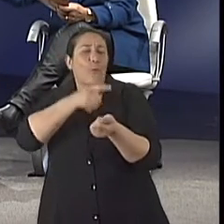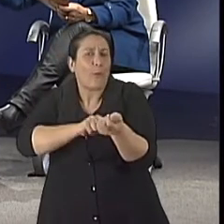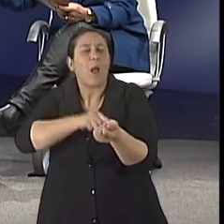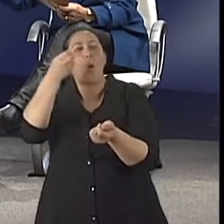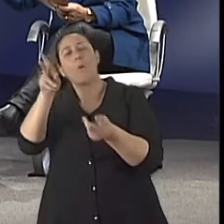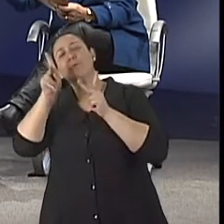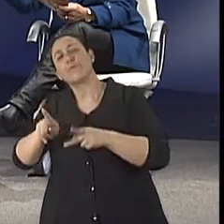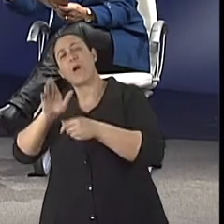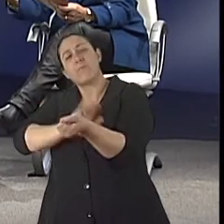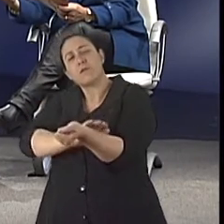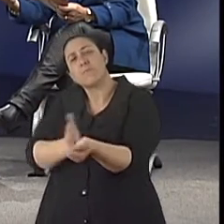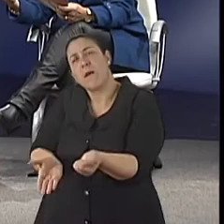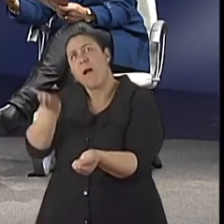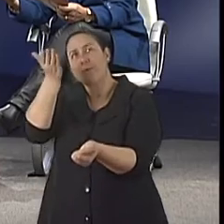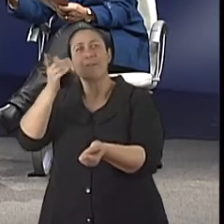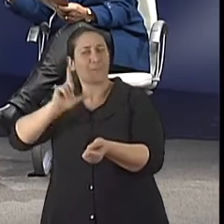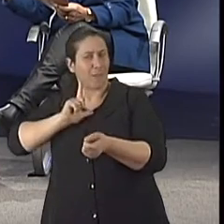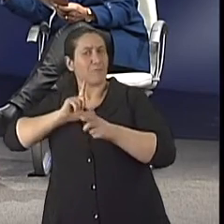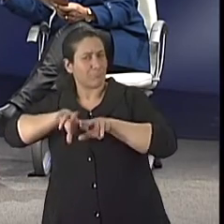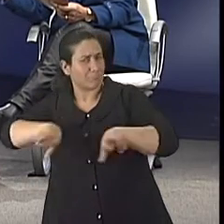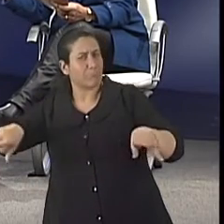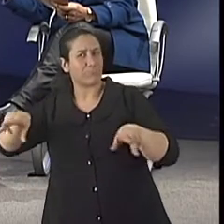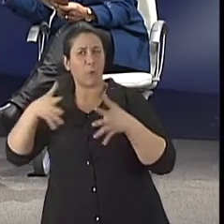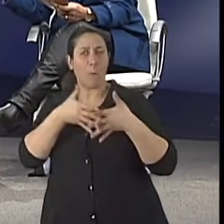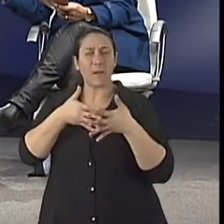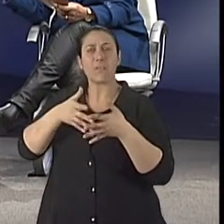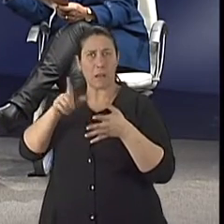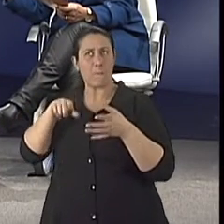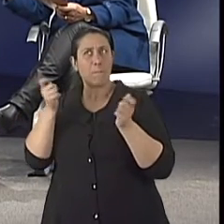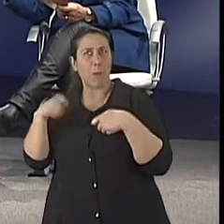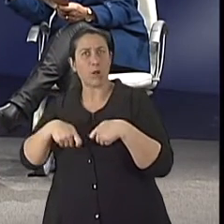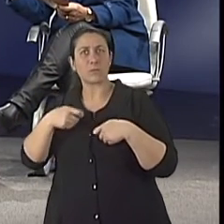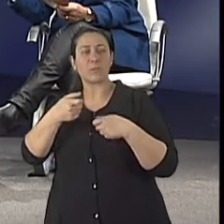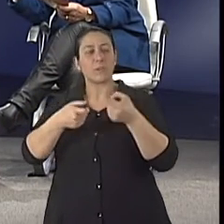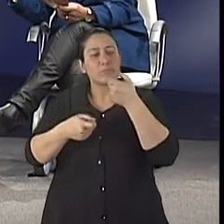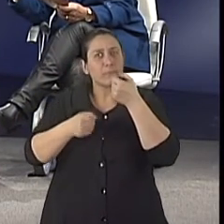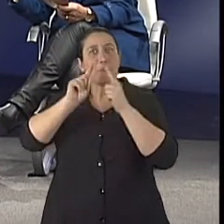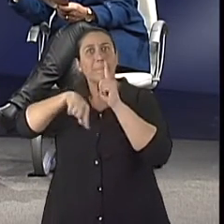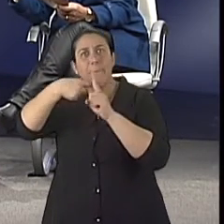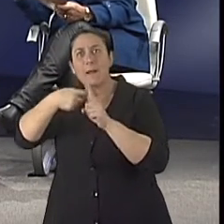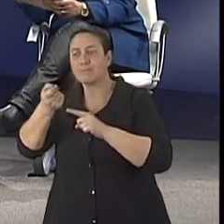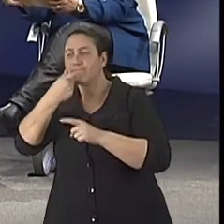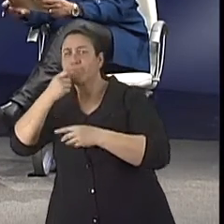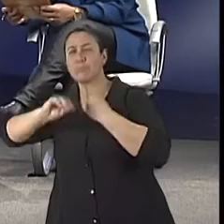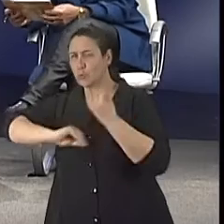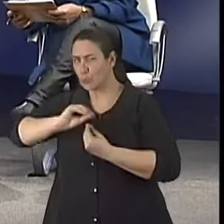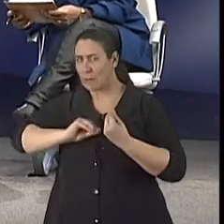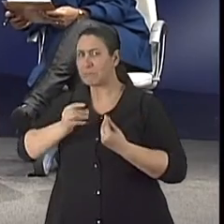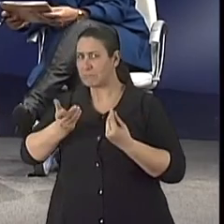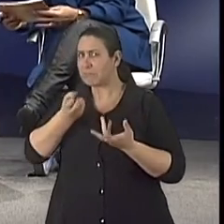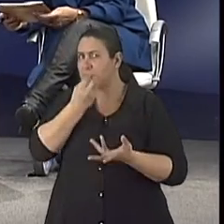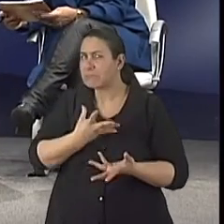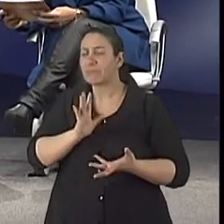são complicadores em cima de complicadores, é isso? Sim. Vamos falar desse somatório, que aí eu chamo bomba relógio? Vamos falar. Então,